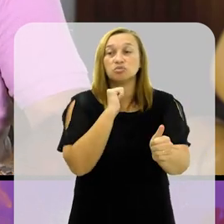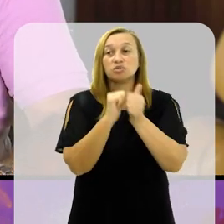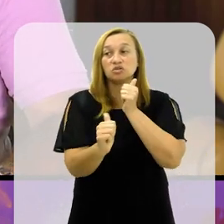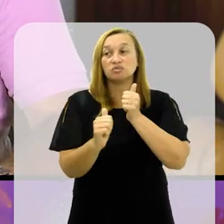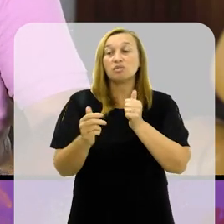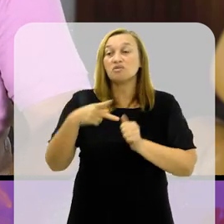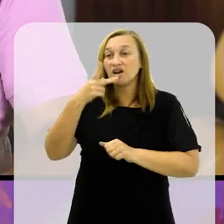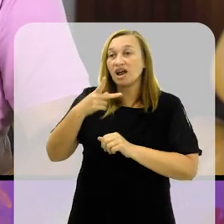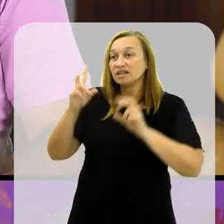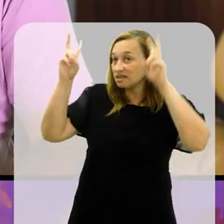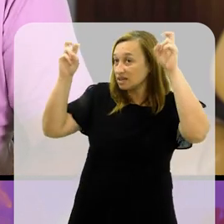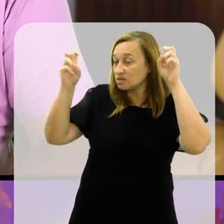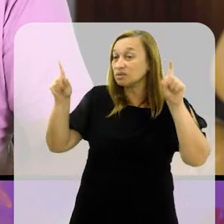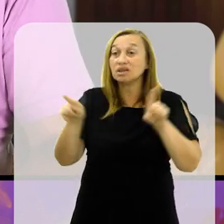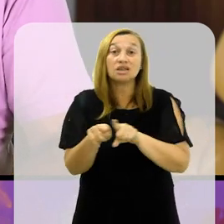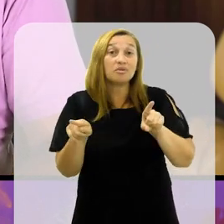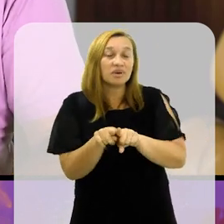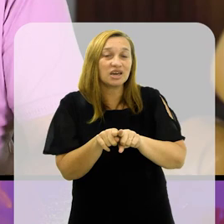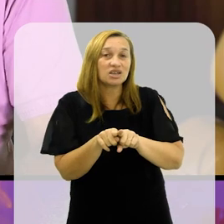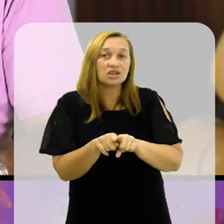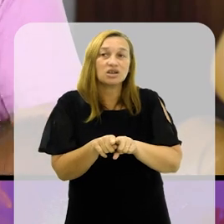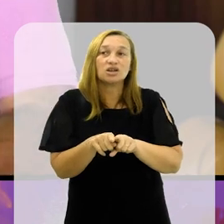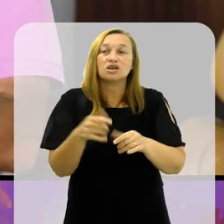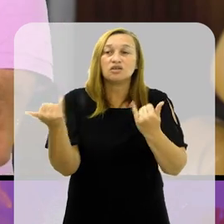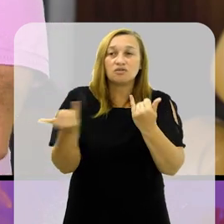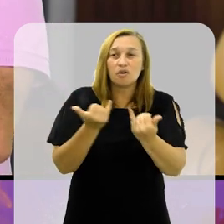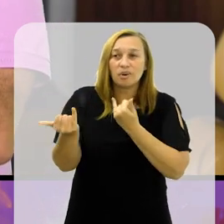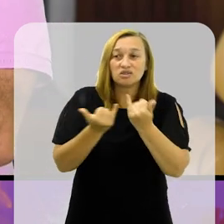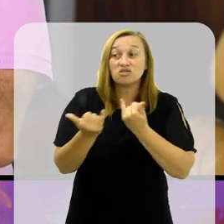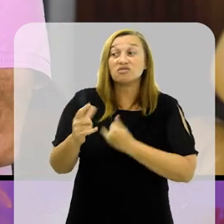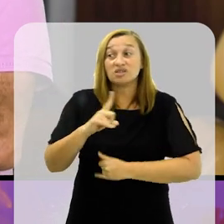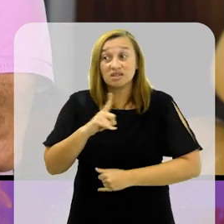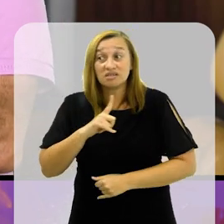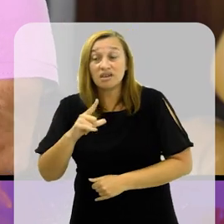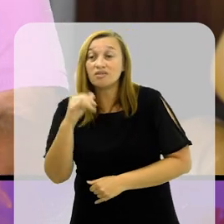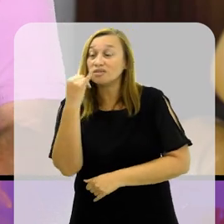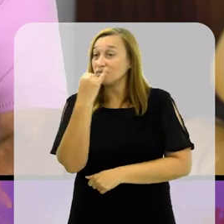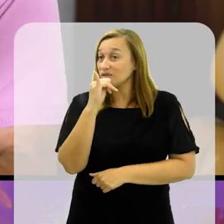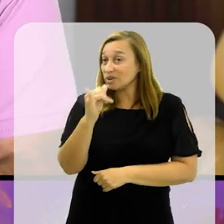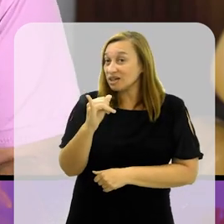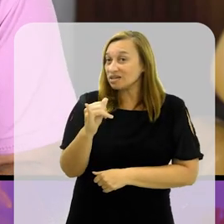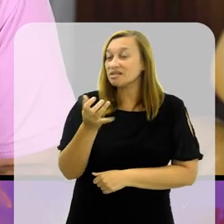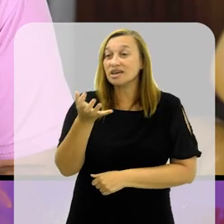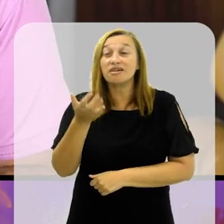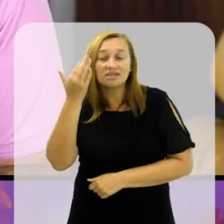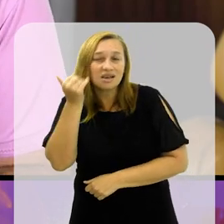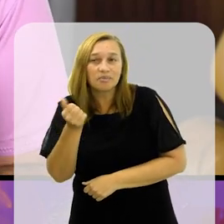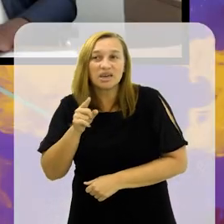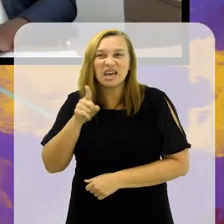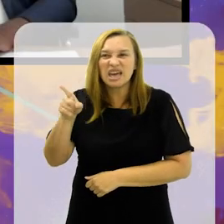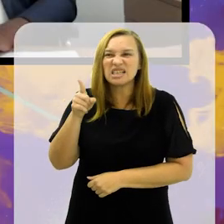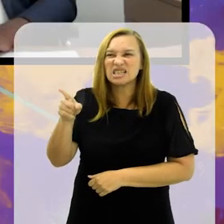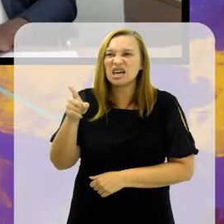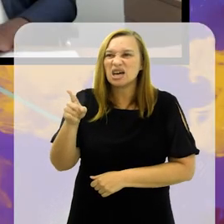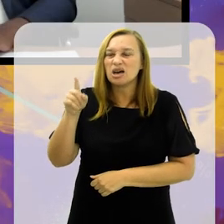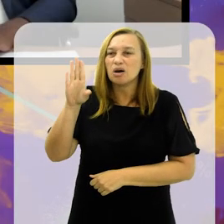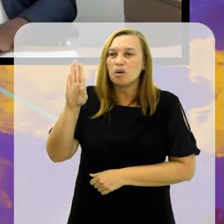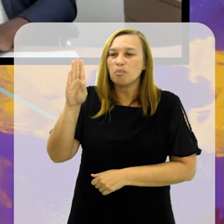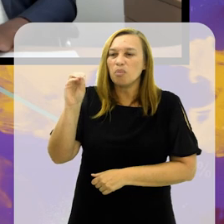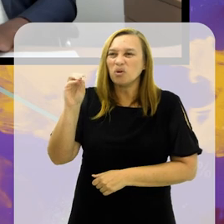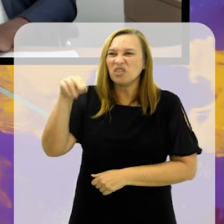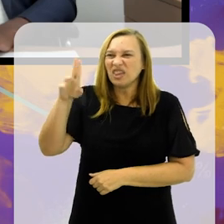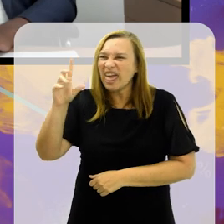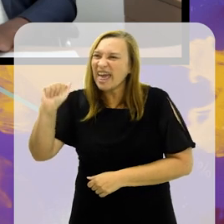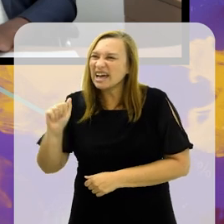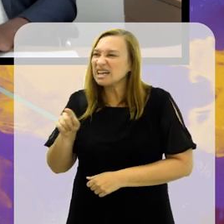tratando desse assunto e também de novidades que você teve no Fla-Flu. E eu quero saber um detalhe, essa bonequinha que está